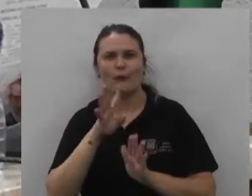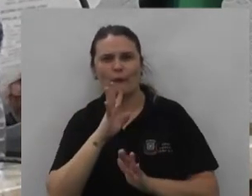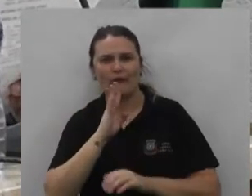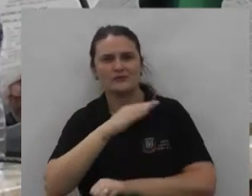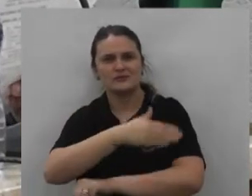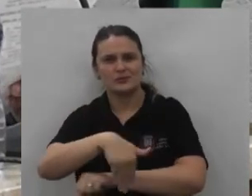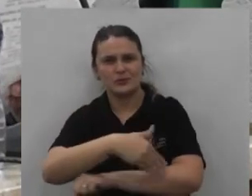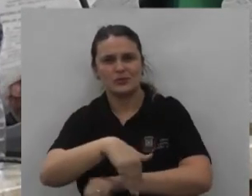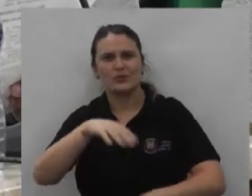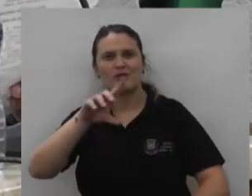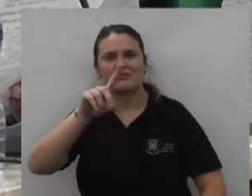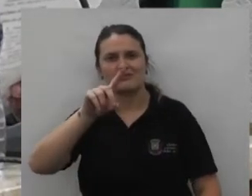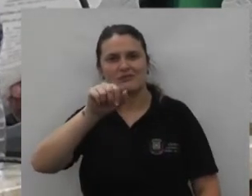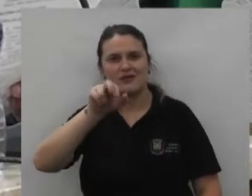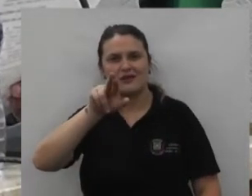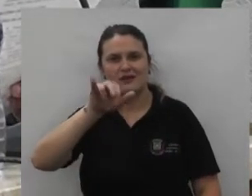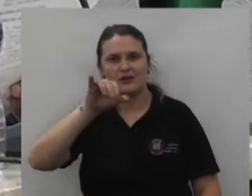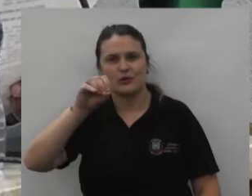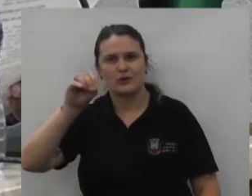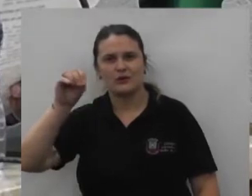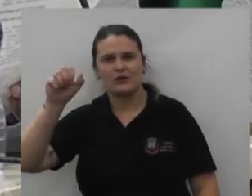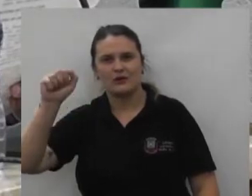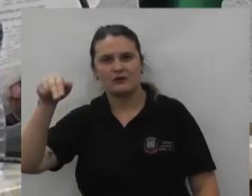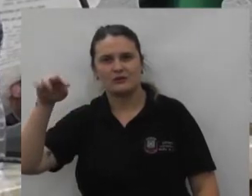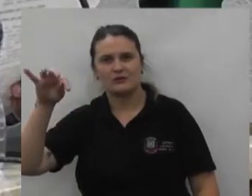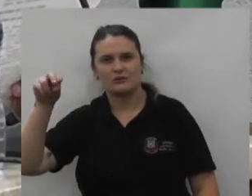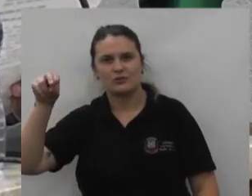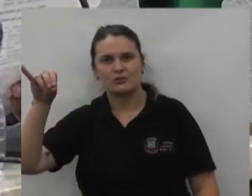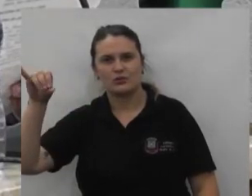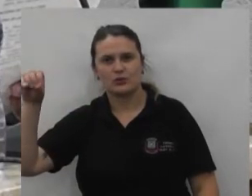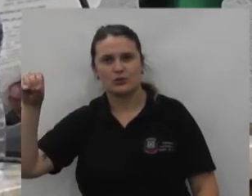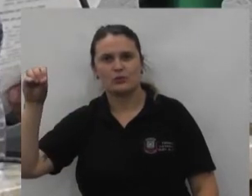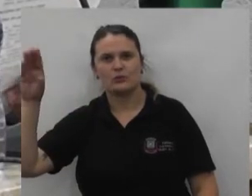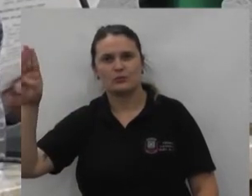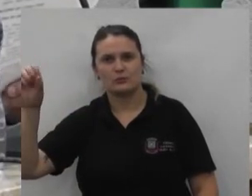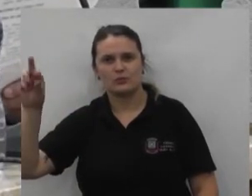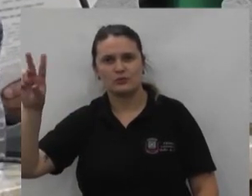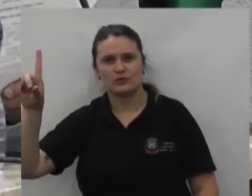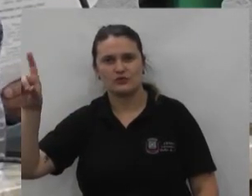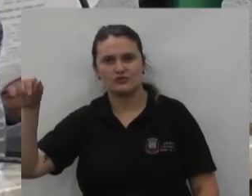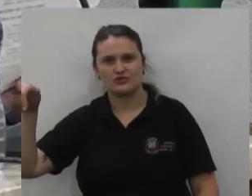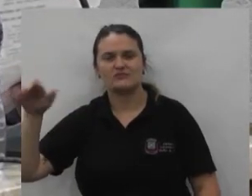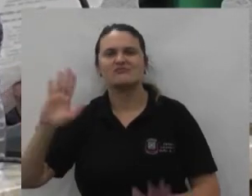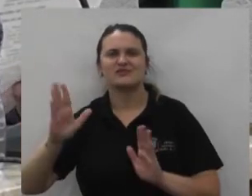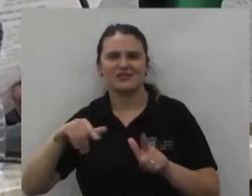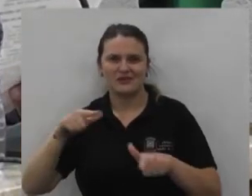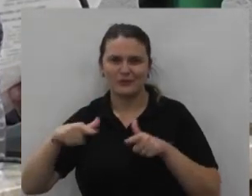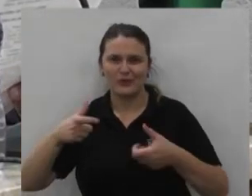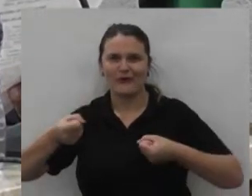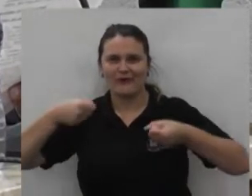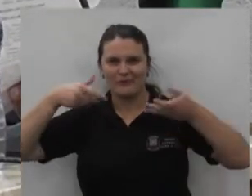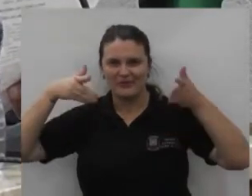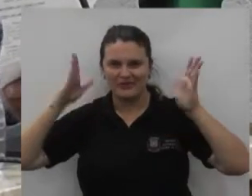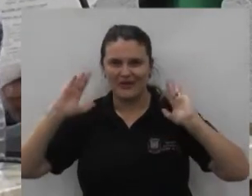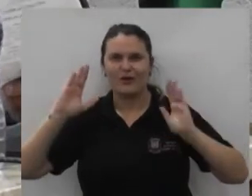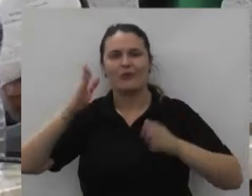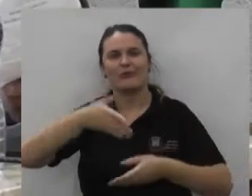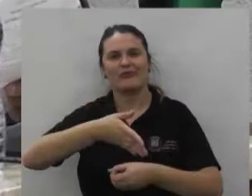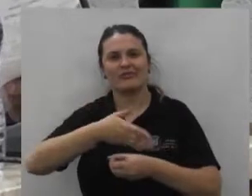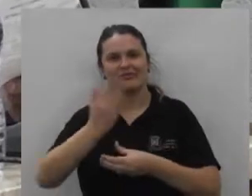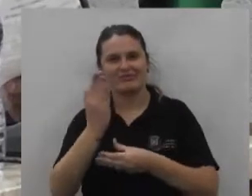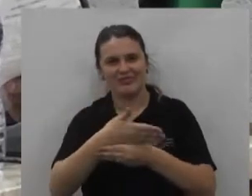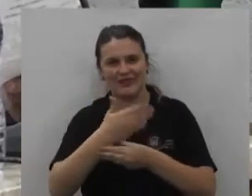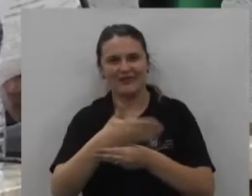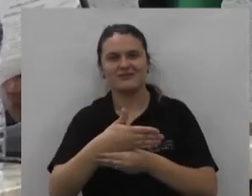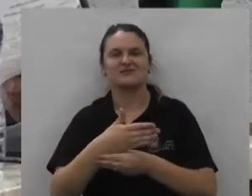é a rua Dário Antônio Bordin centro de União da Vitória foi também caminhoneiro taxista e copeliano